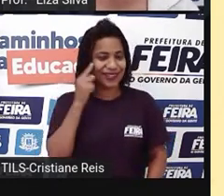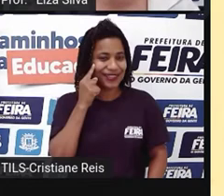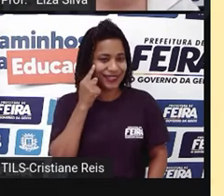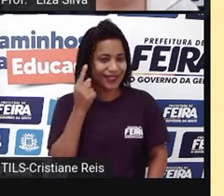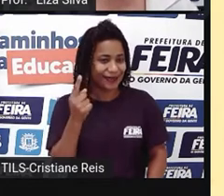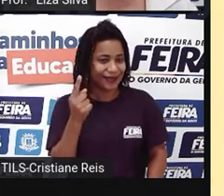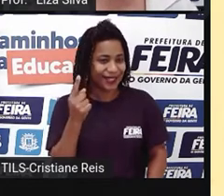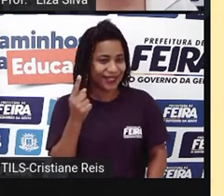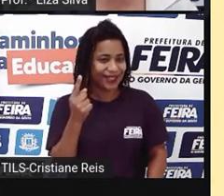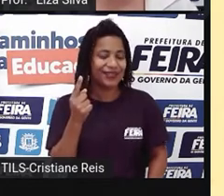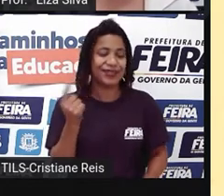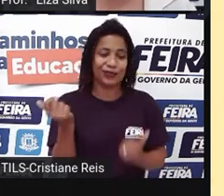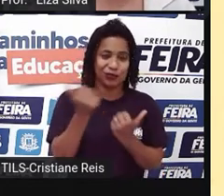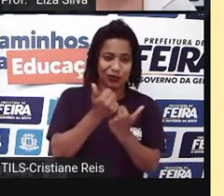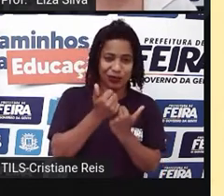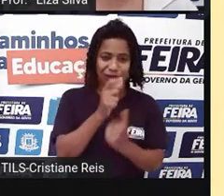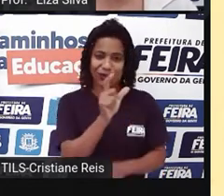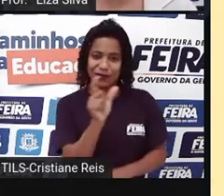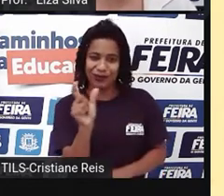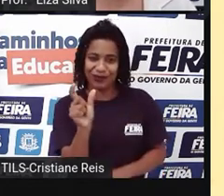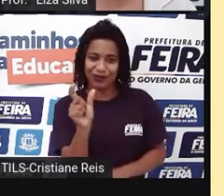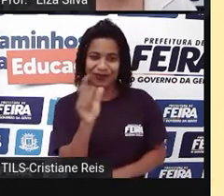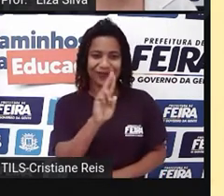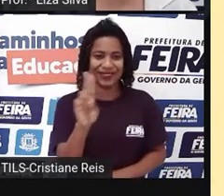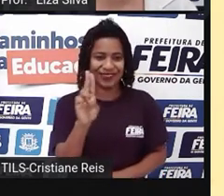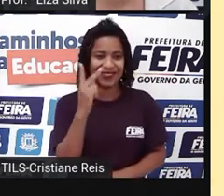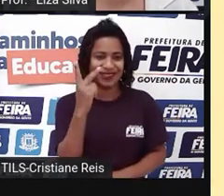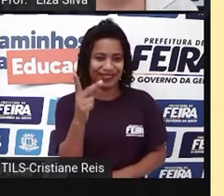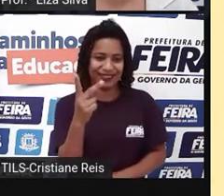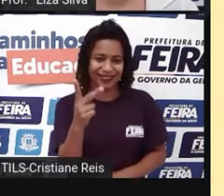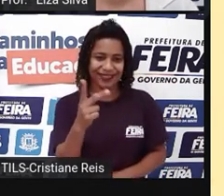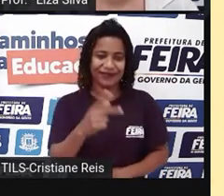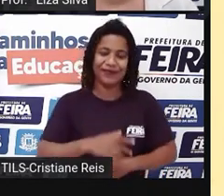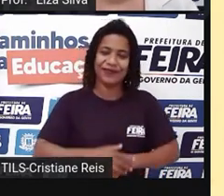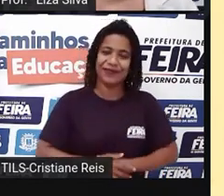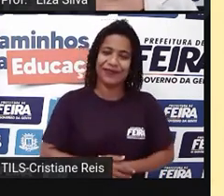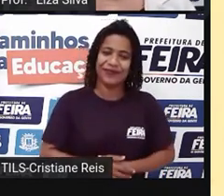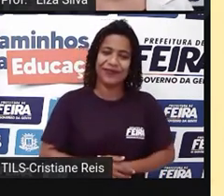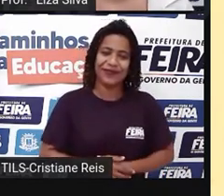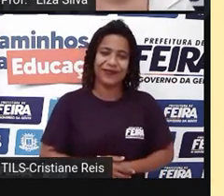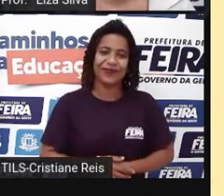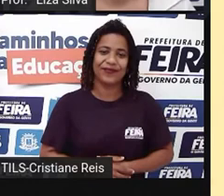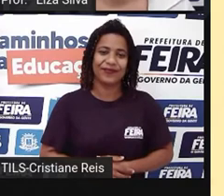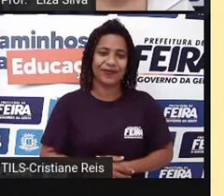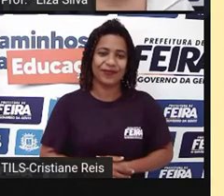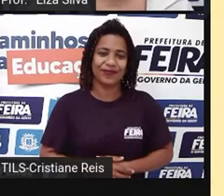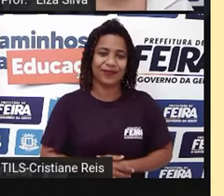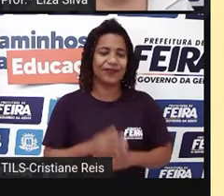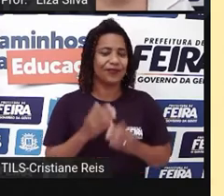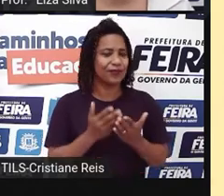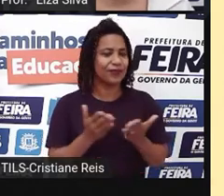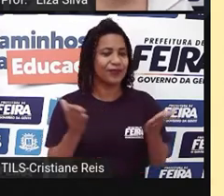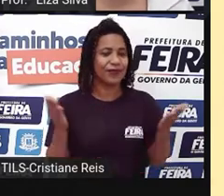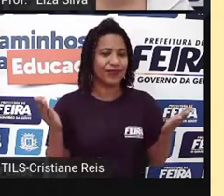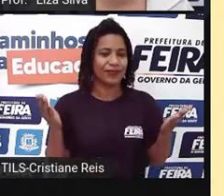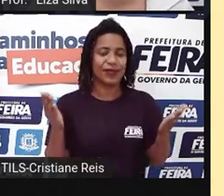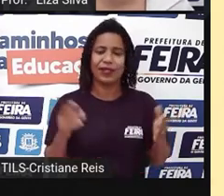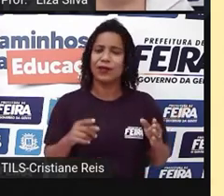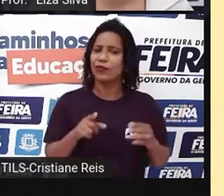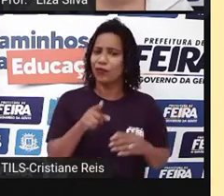nome. Let's go. Next one. How are you? Como você está?